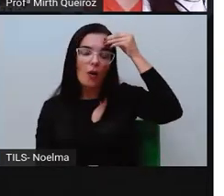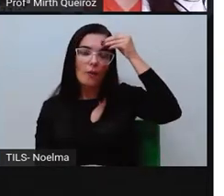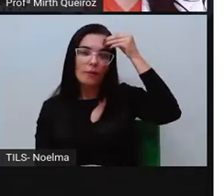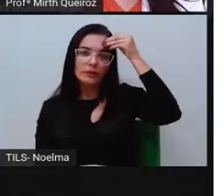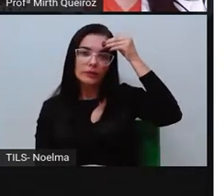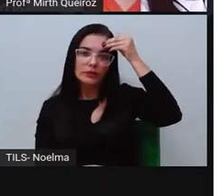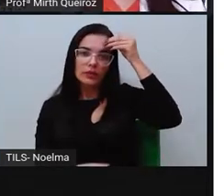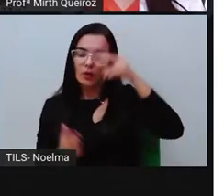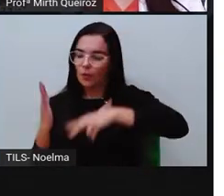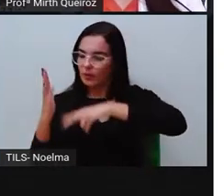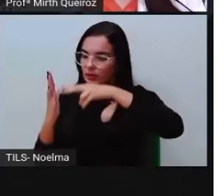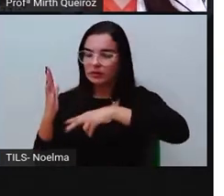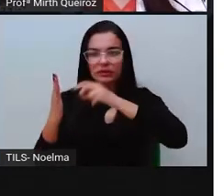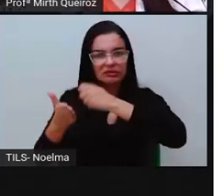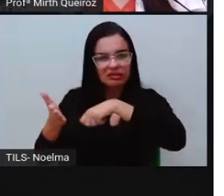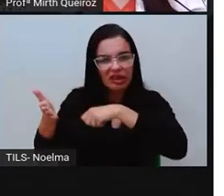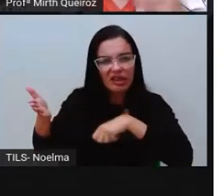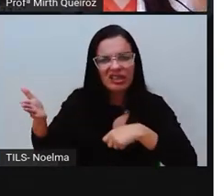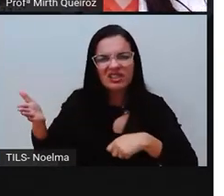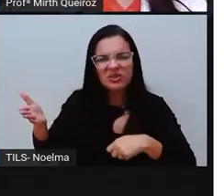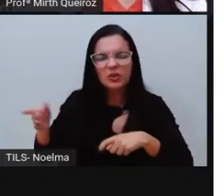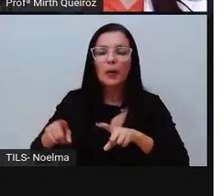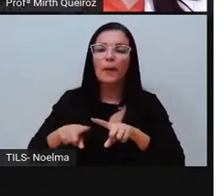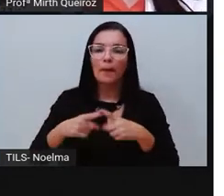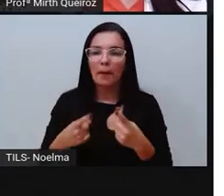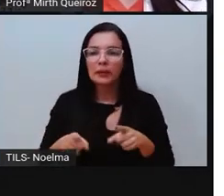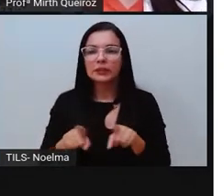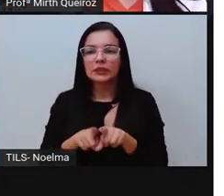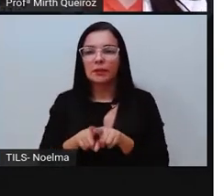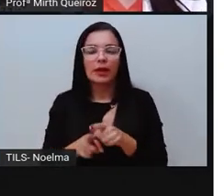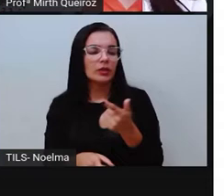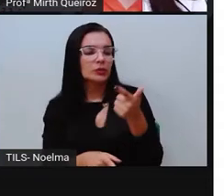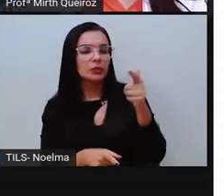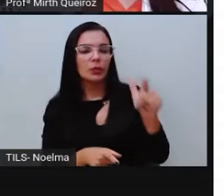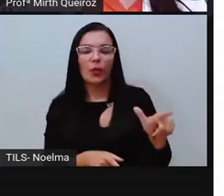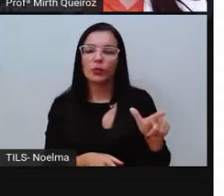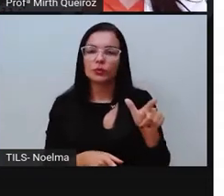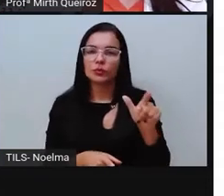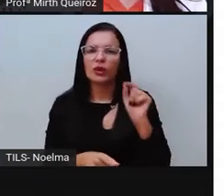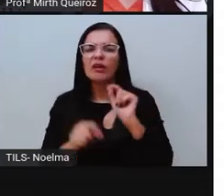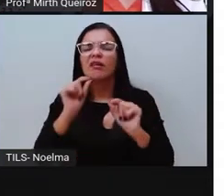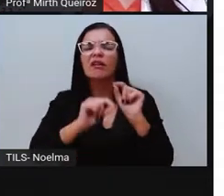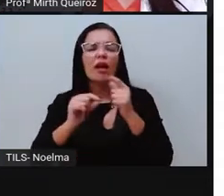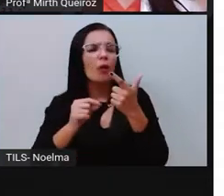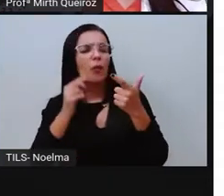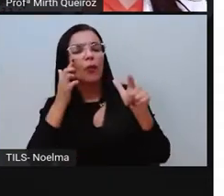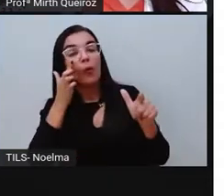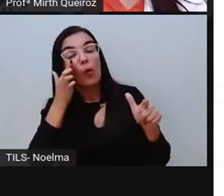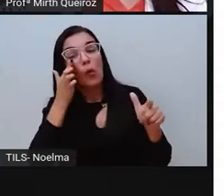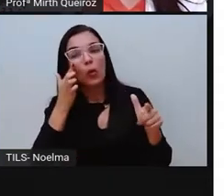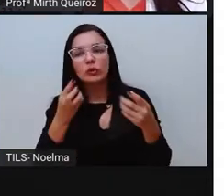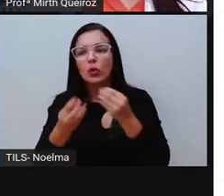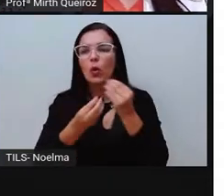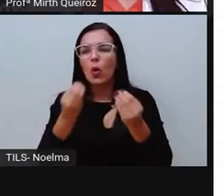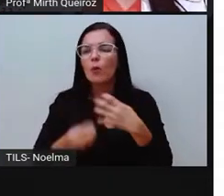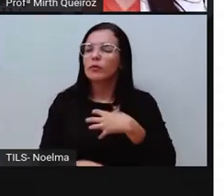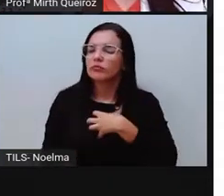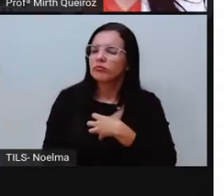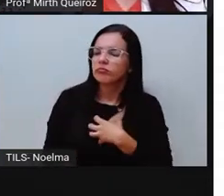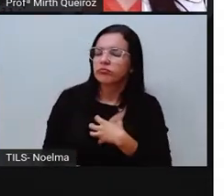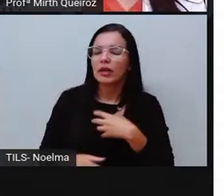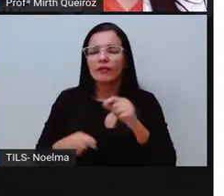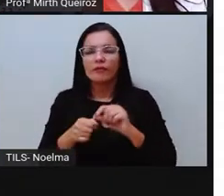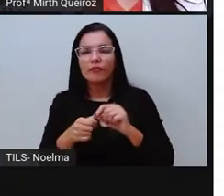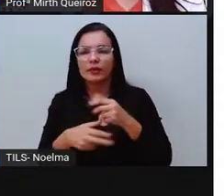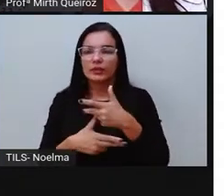está escrito, mas a compreensão também do outro, né? De quem é o outro, de como o outro age, a partir